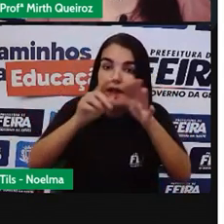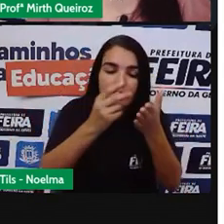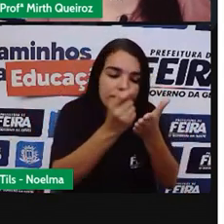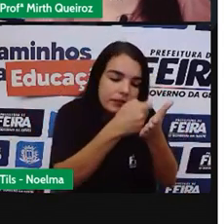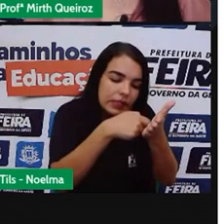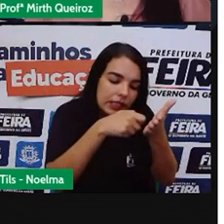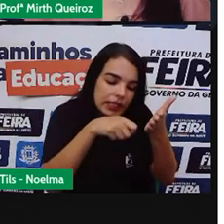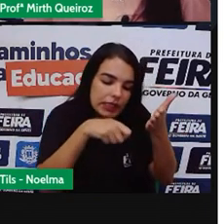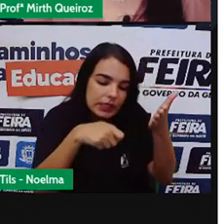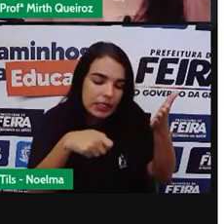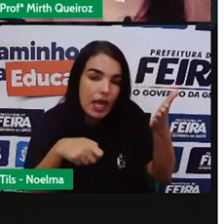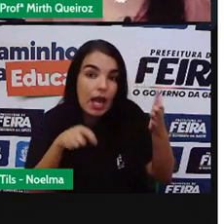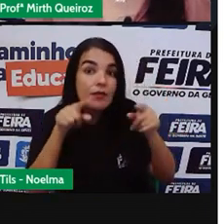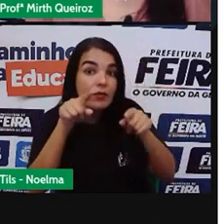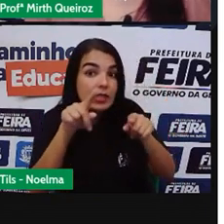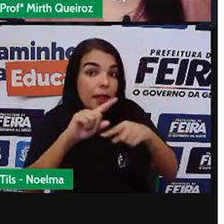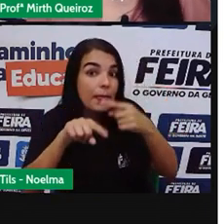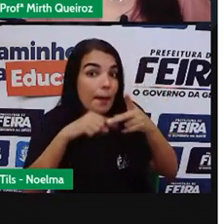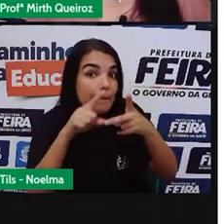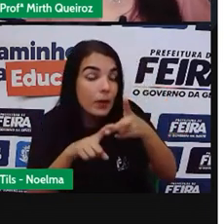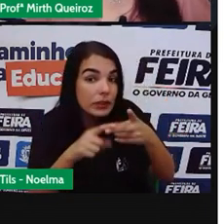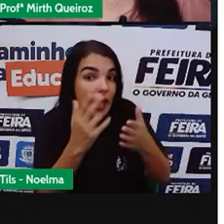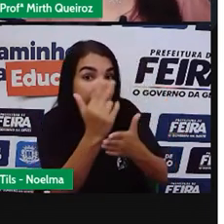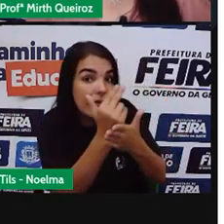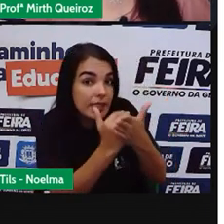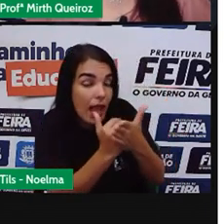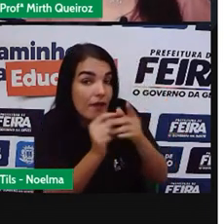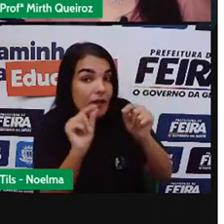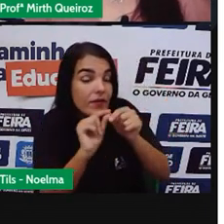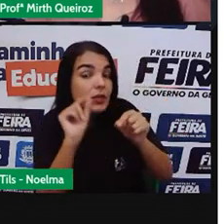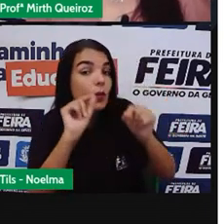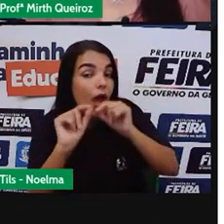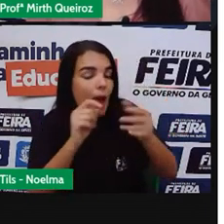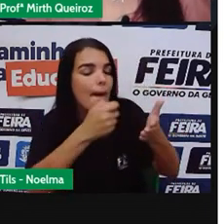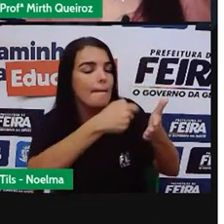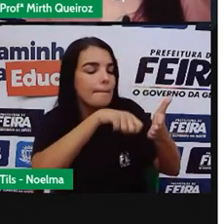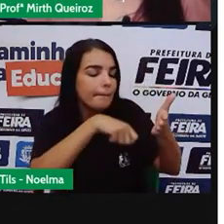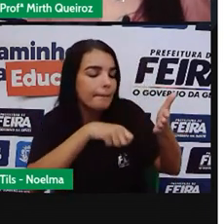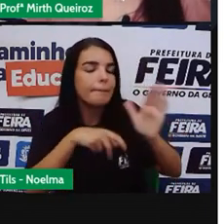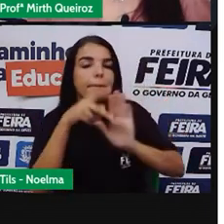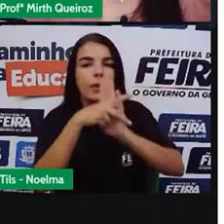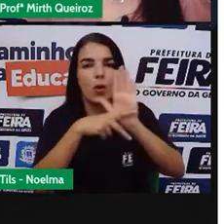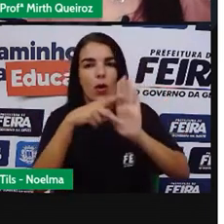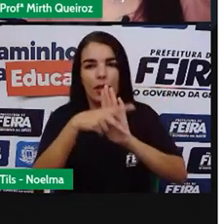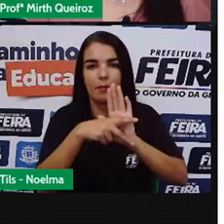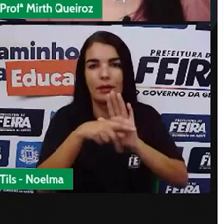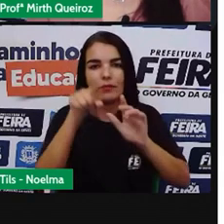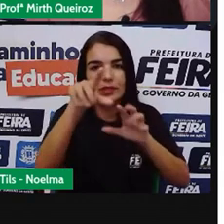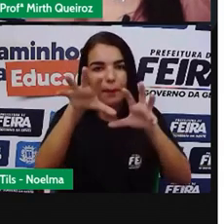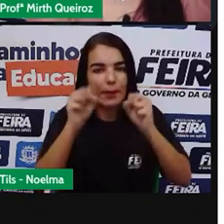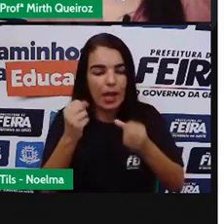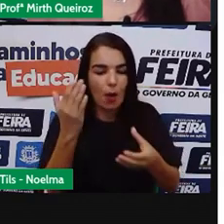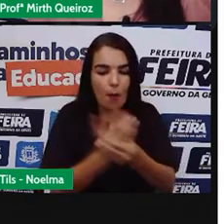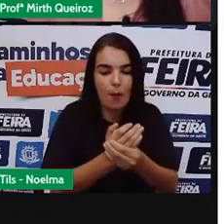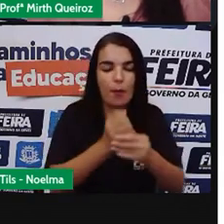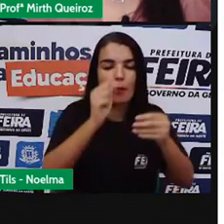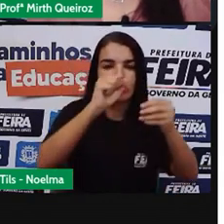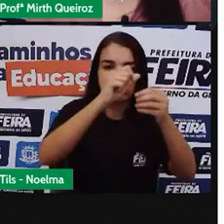Um poema Sobre o seu desenho Certo? Então pegue aí O bloco de atividade De vocês